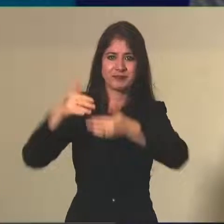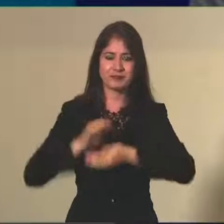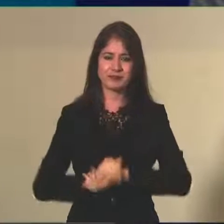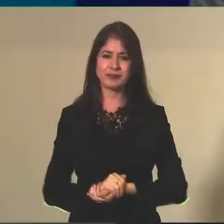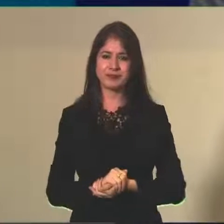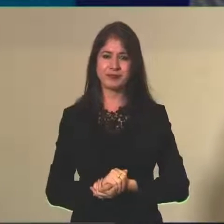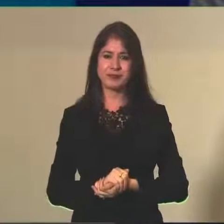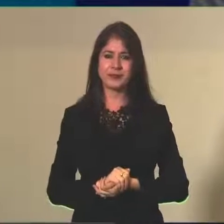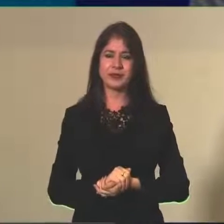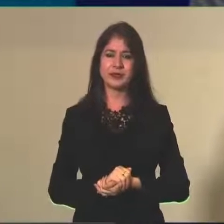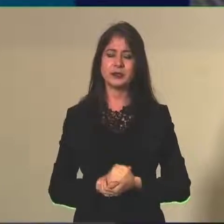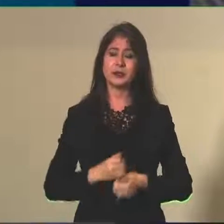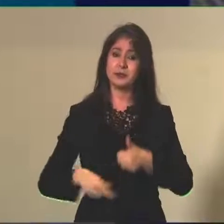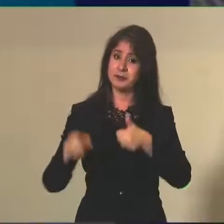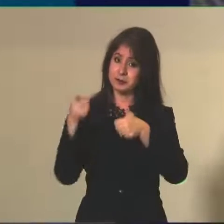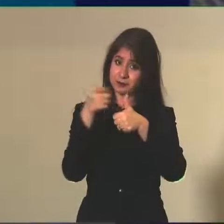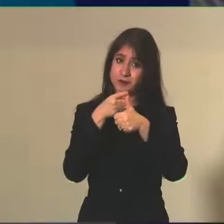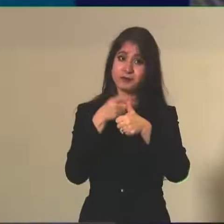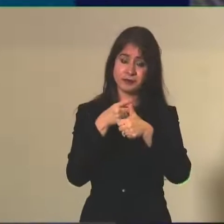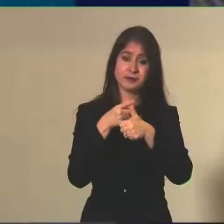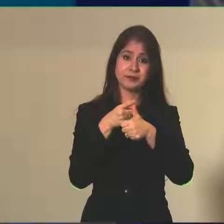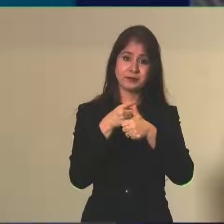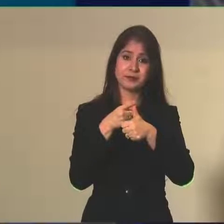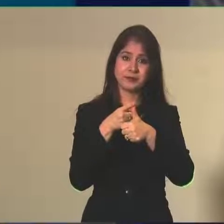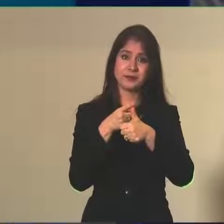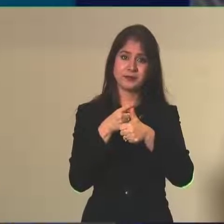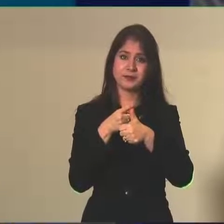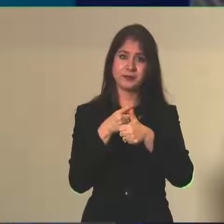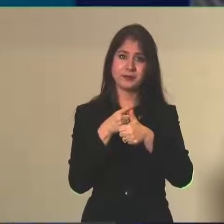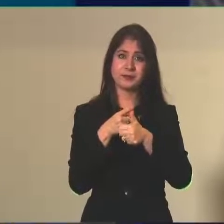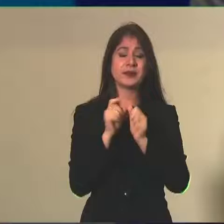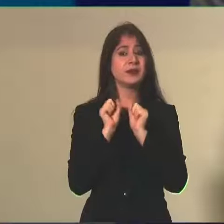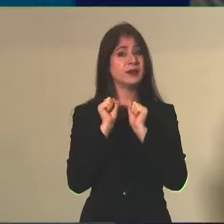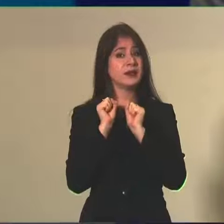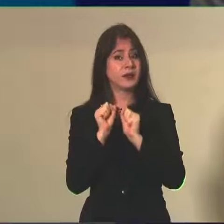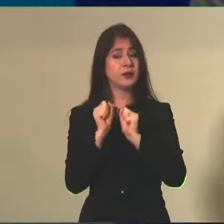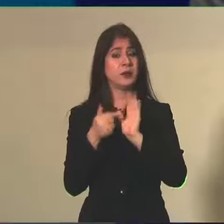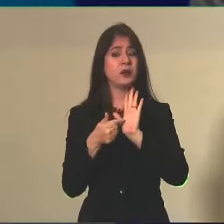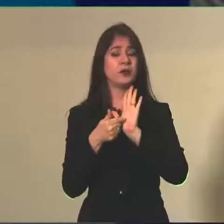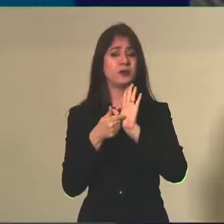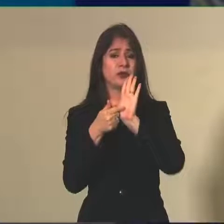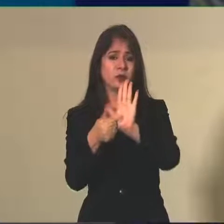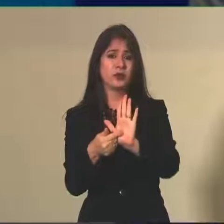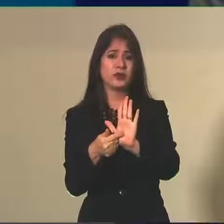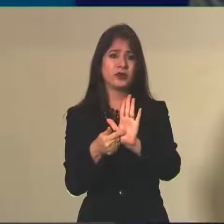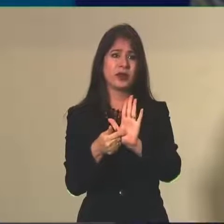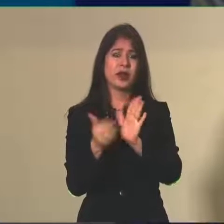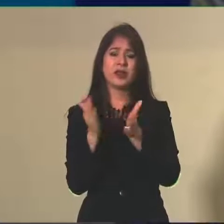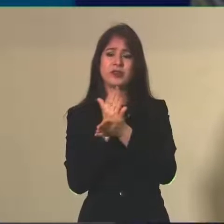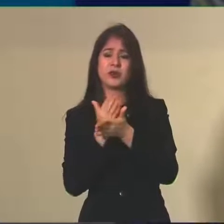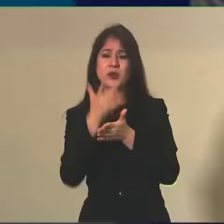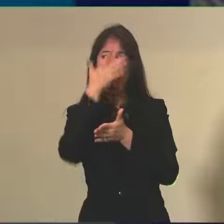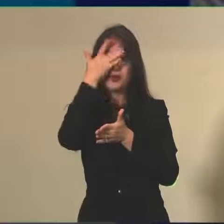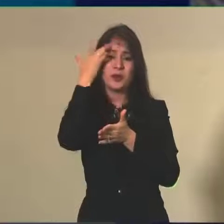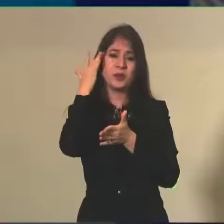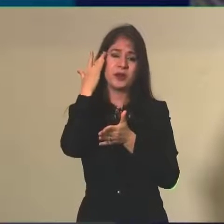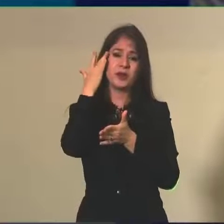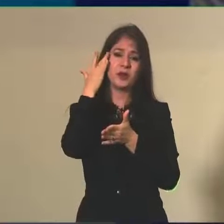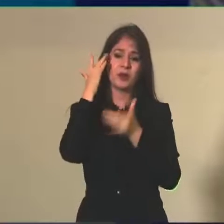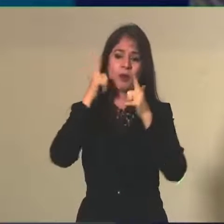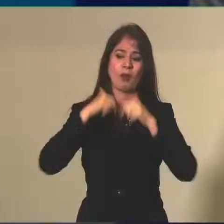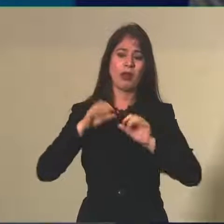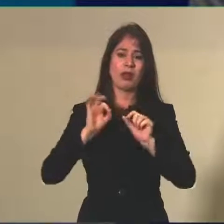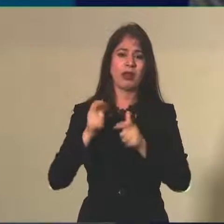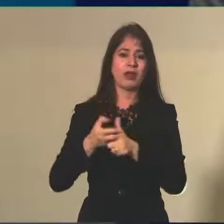Um dos fatores que pode caracterizar essa taxa de abstenção um pouco maior é porque 70